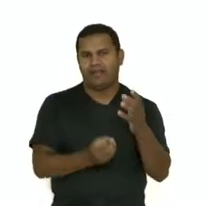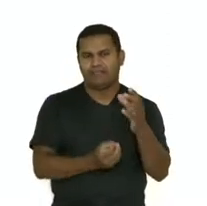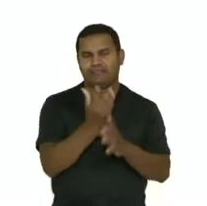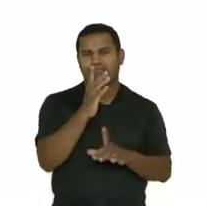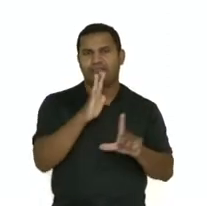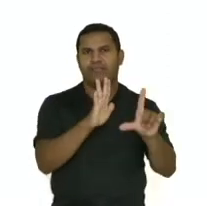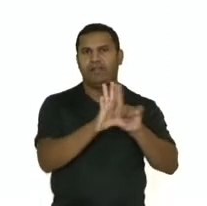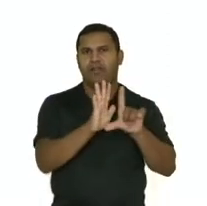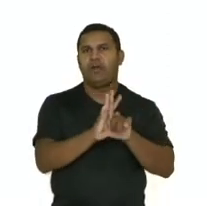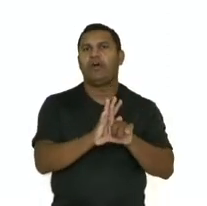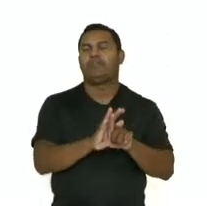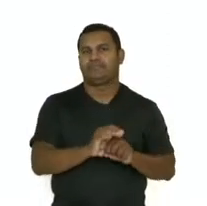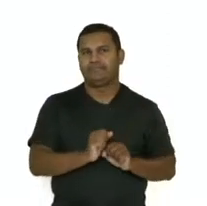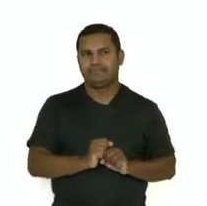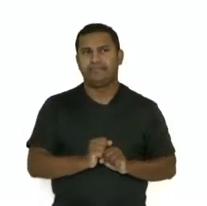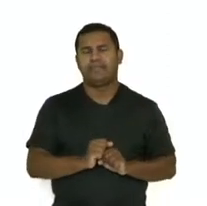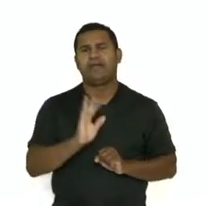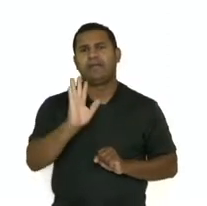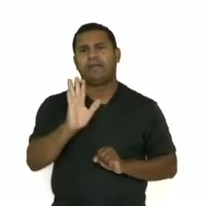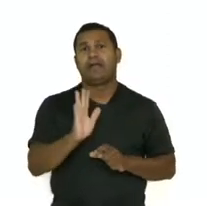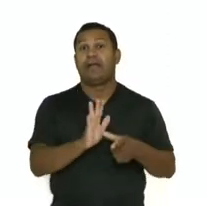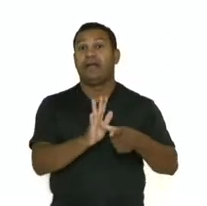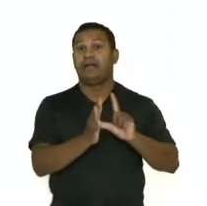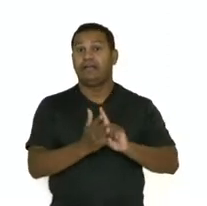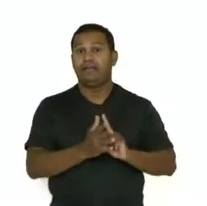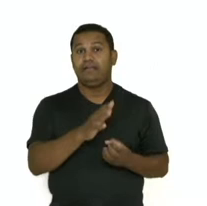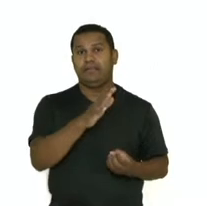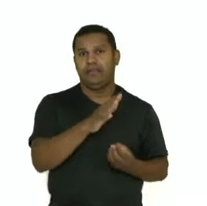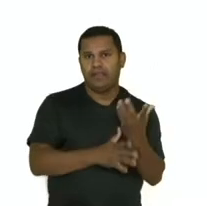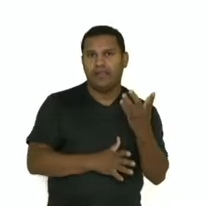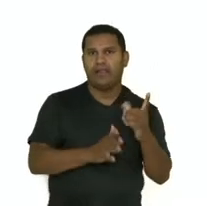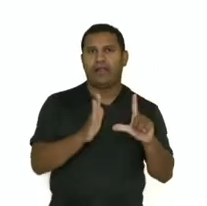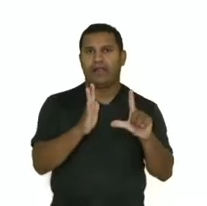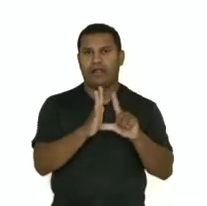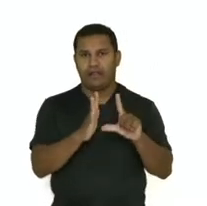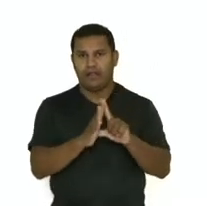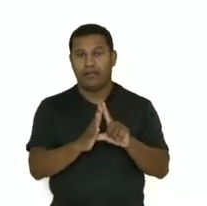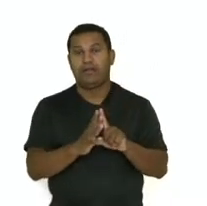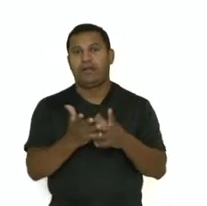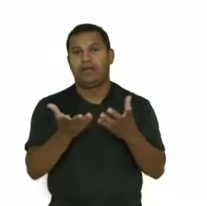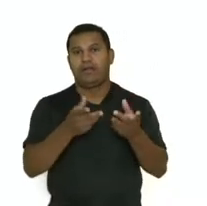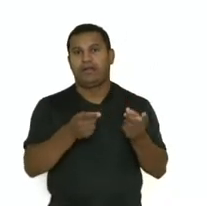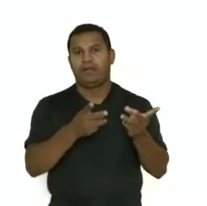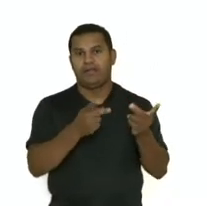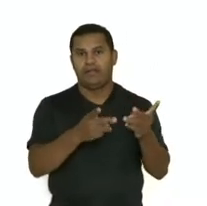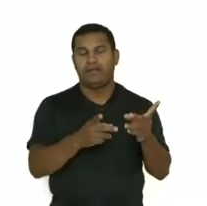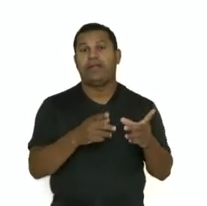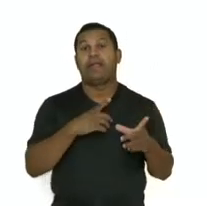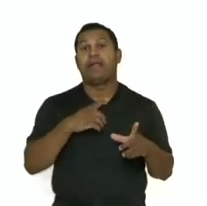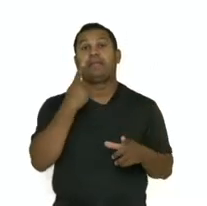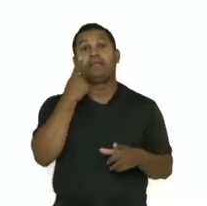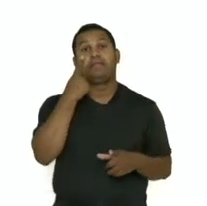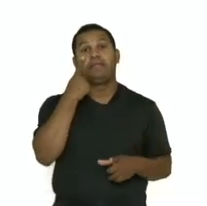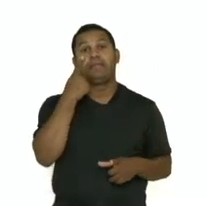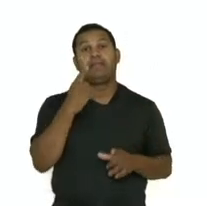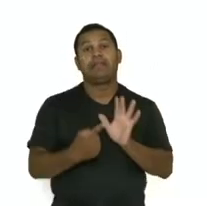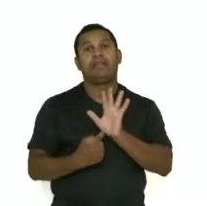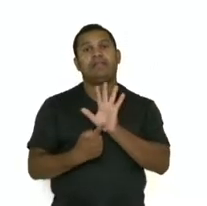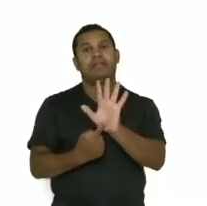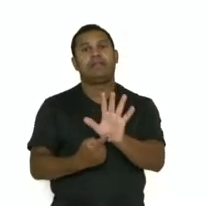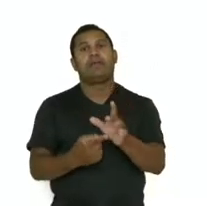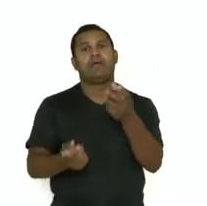logicamente. Para isso ela precisa saber de alguns detalhes sobre o seu negócio. Olha aqui, gente. Modelo do seu negócio, localização,